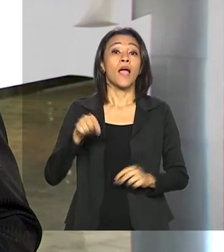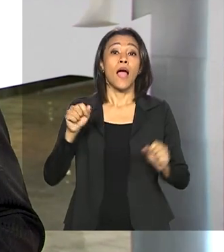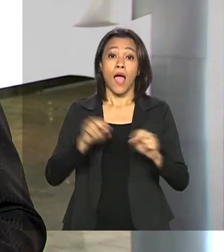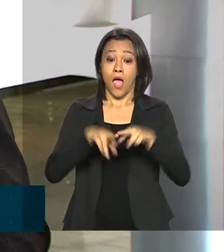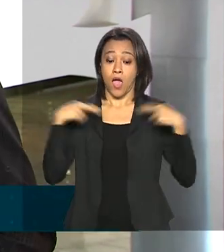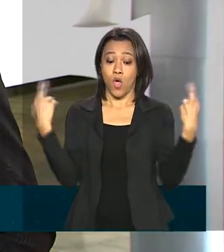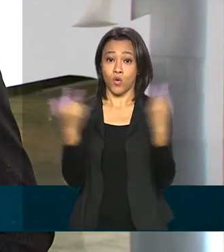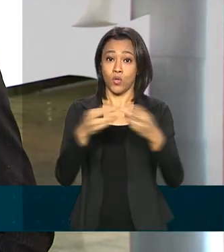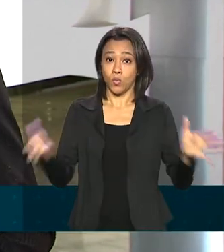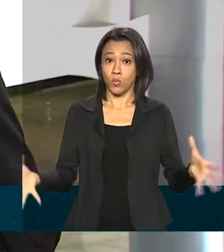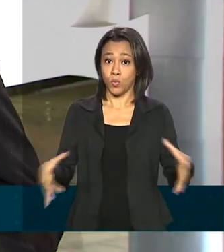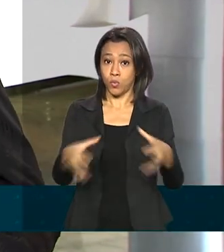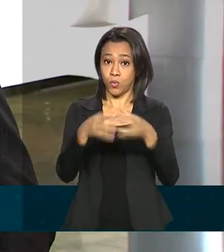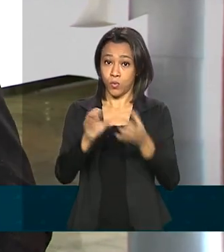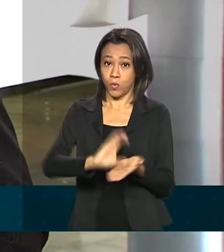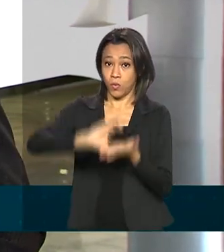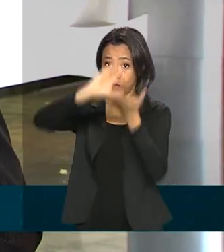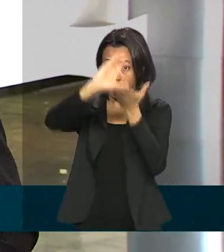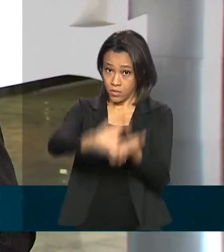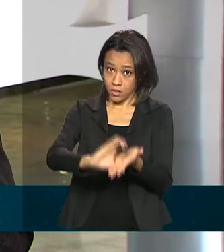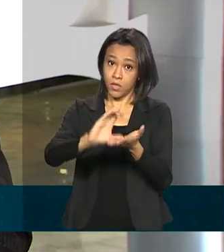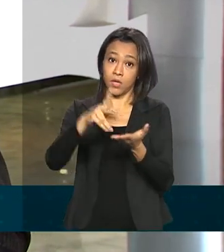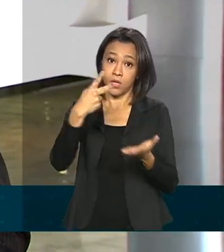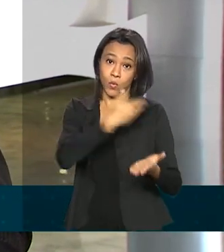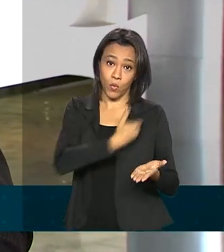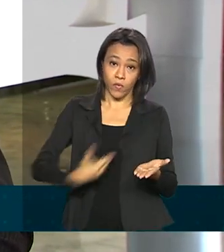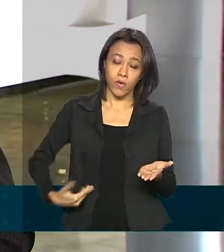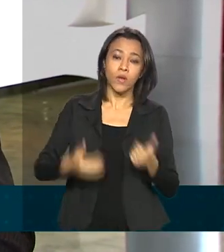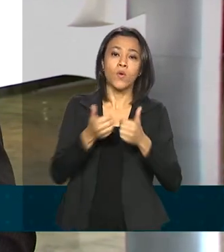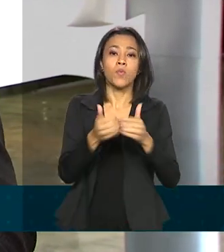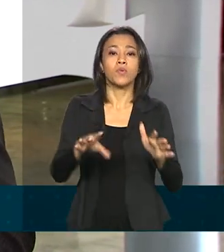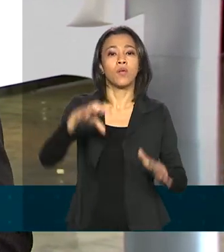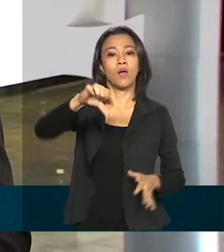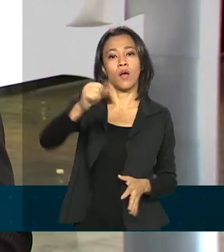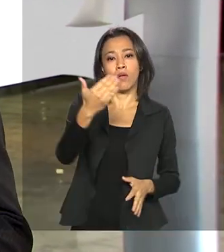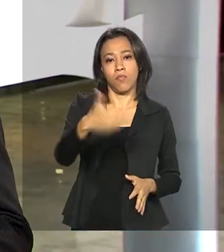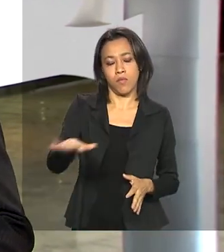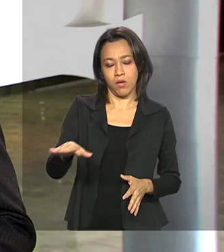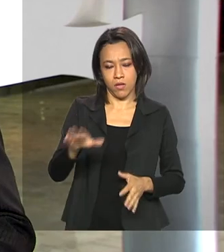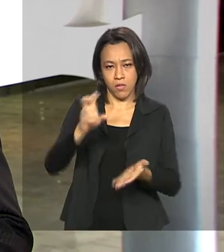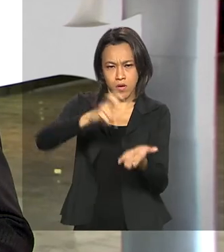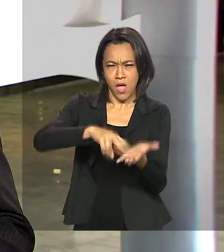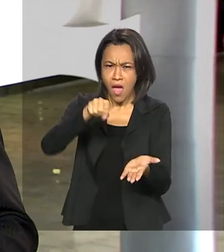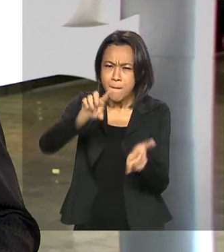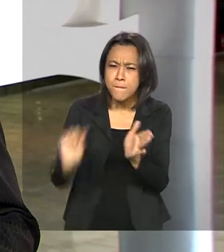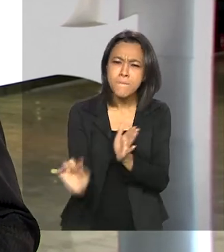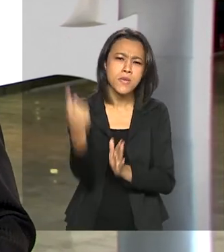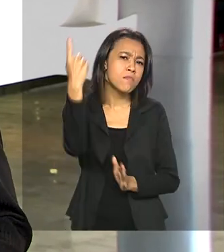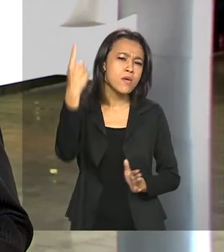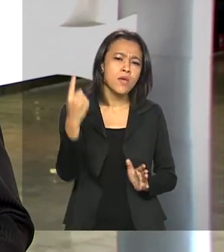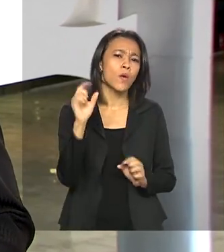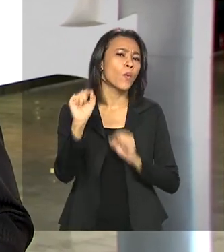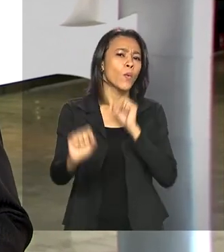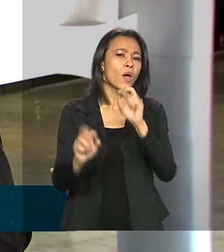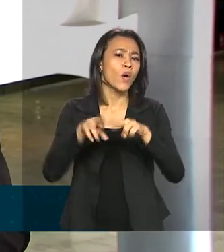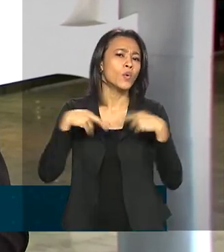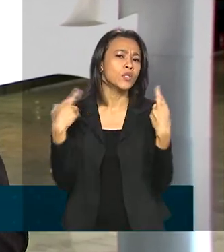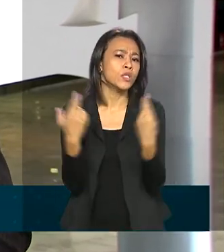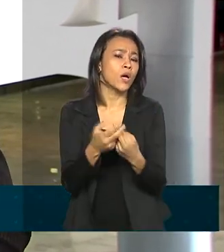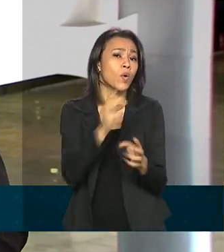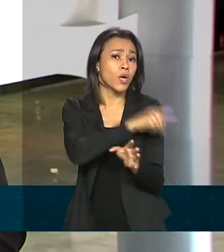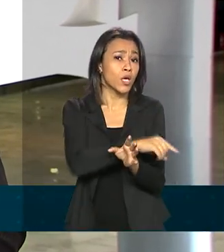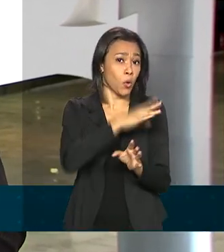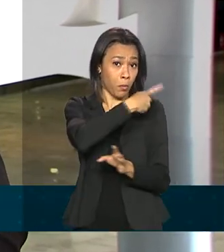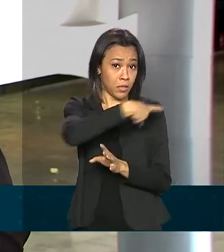Governo começou às 9h30 da manhã aqui no Palácio do Planalto. Esta é a primeira reunião do Conselho após o presidente Jair Bolsonaro